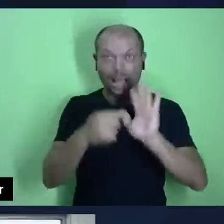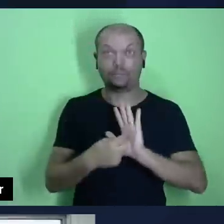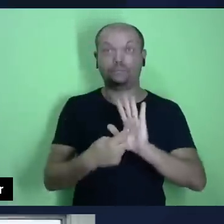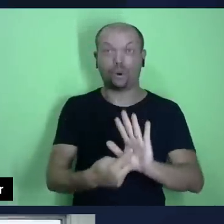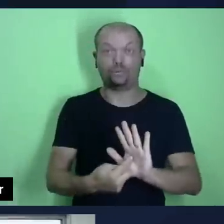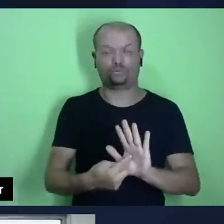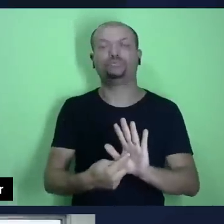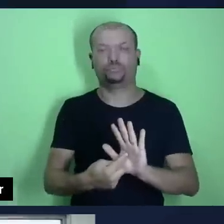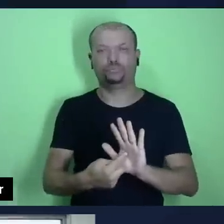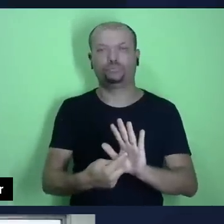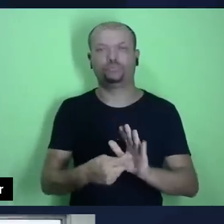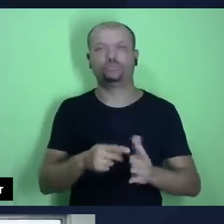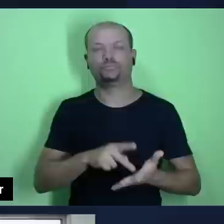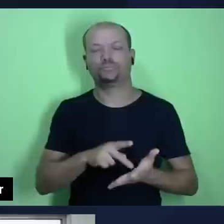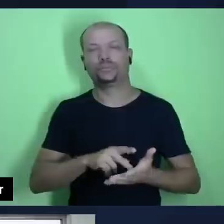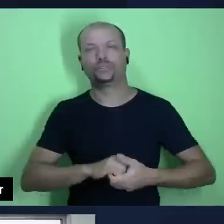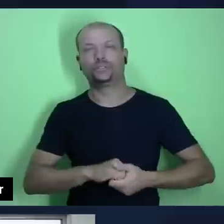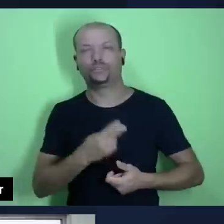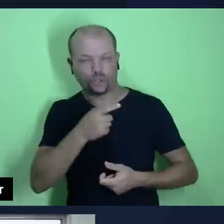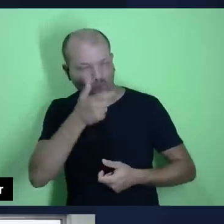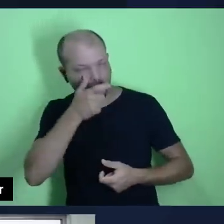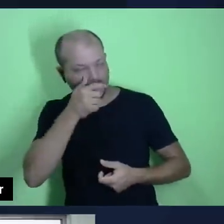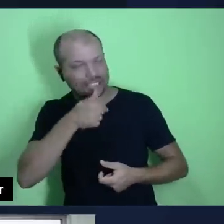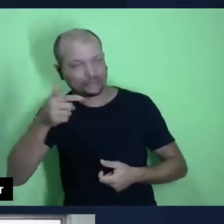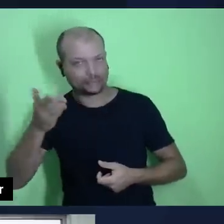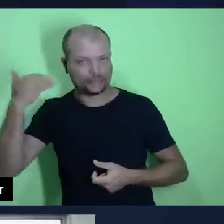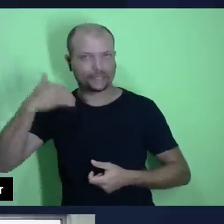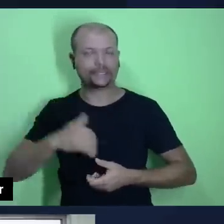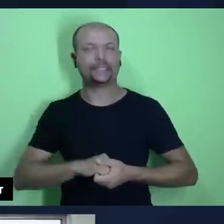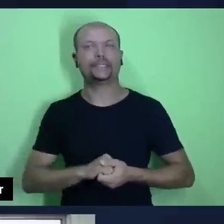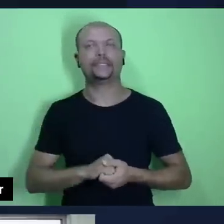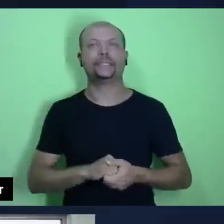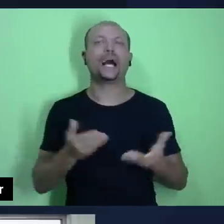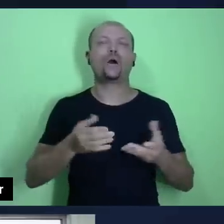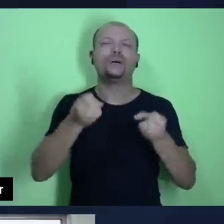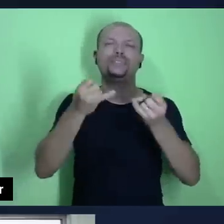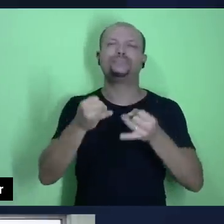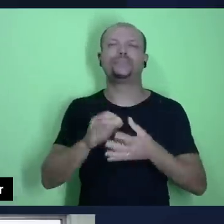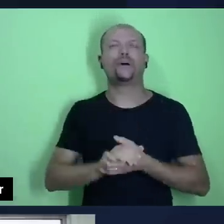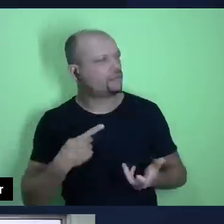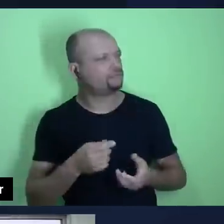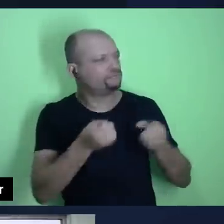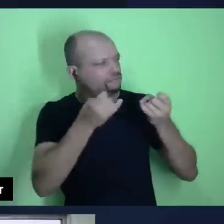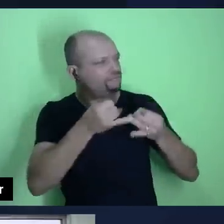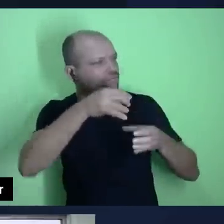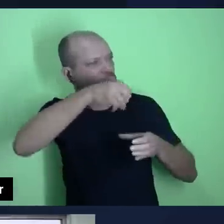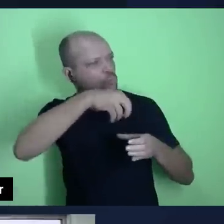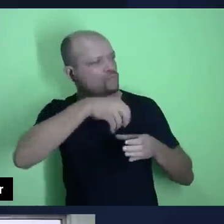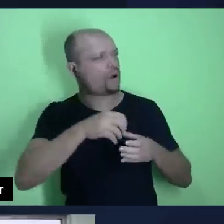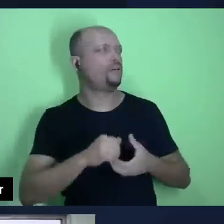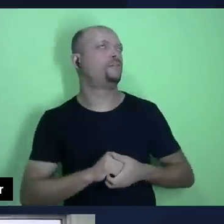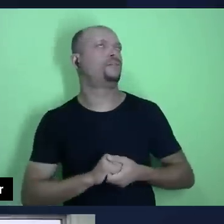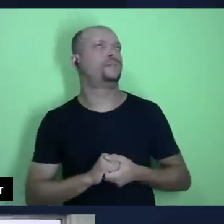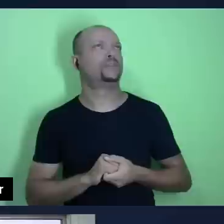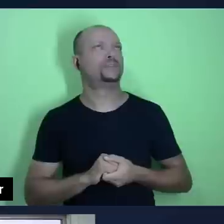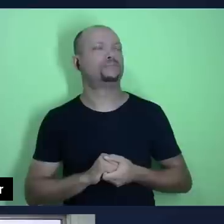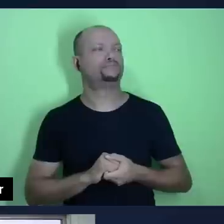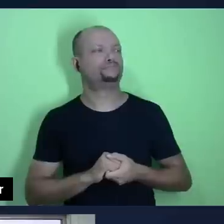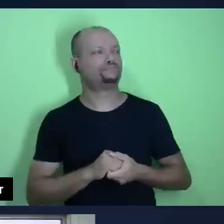e nós vimos isso semana passada. Agora, falando um pouco das ofertas, nós